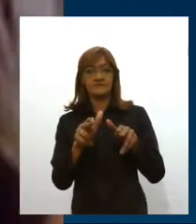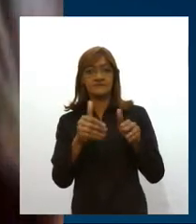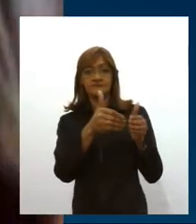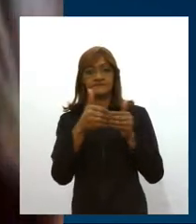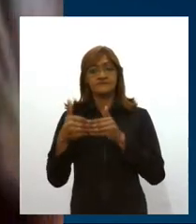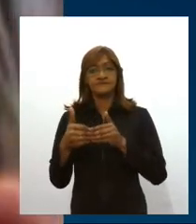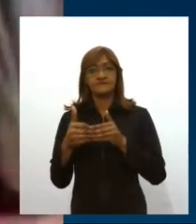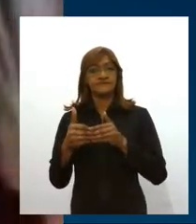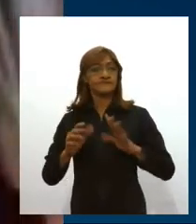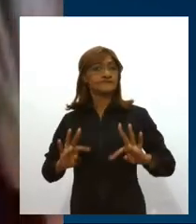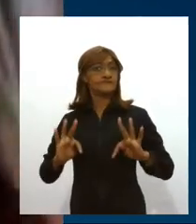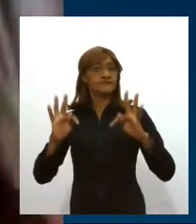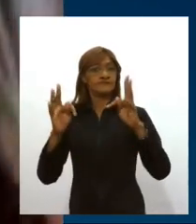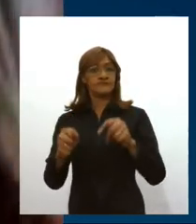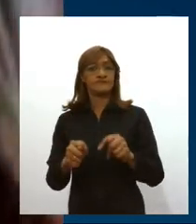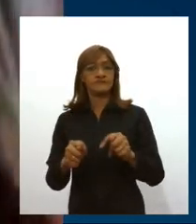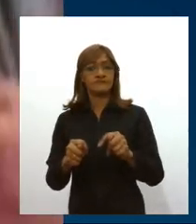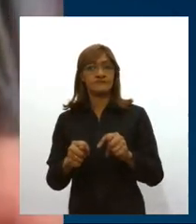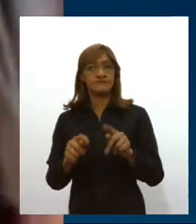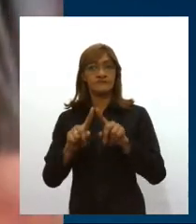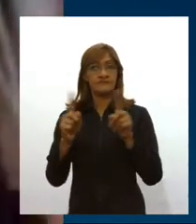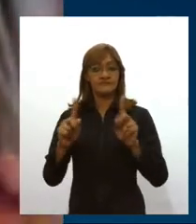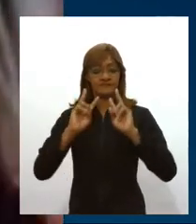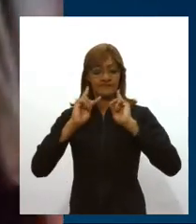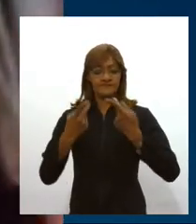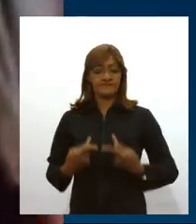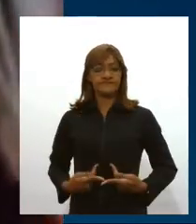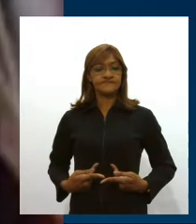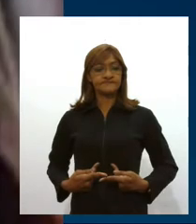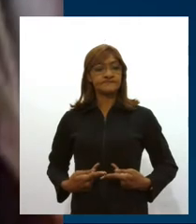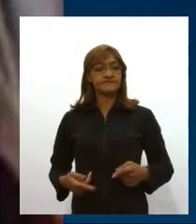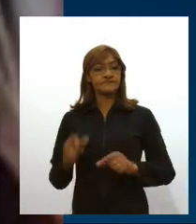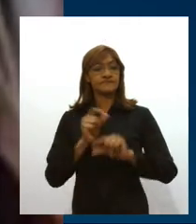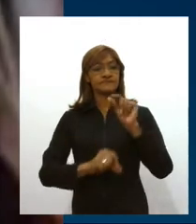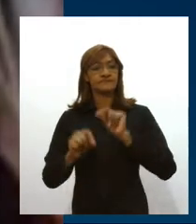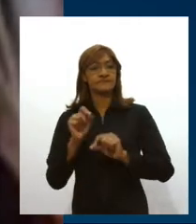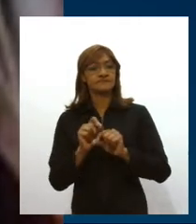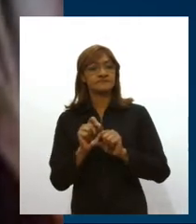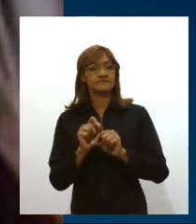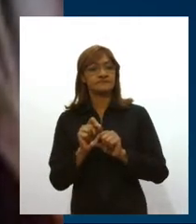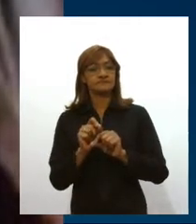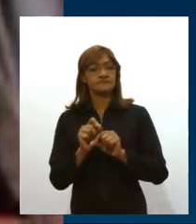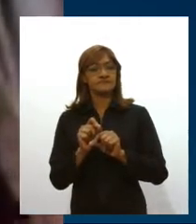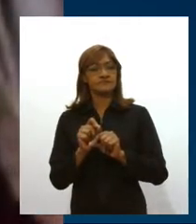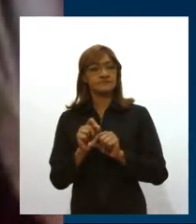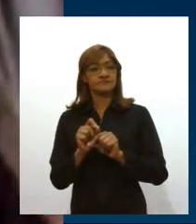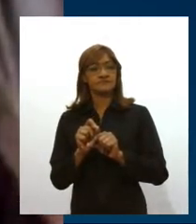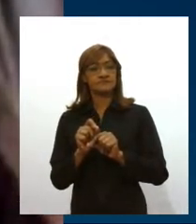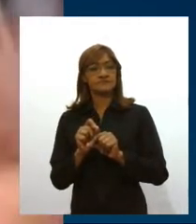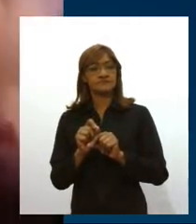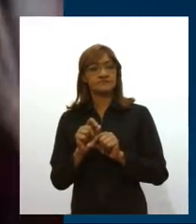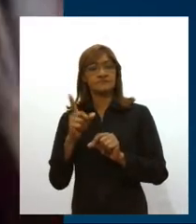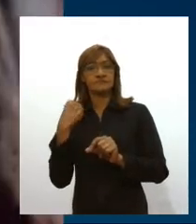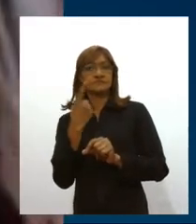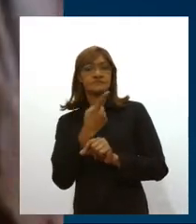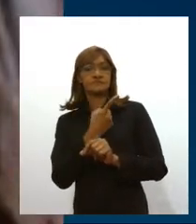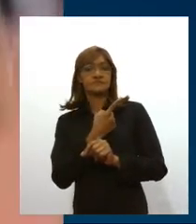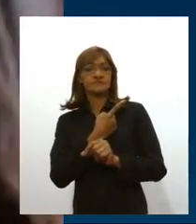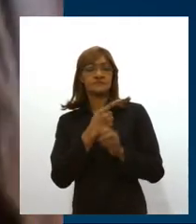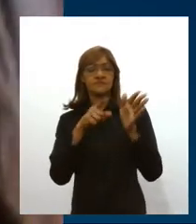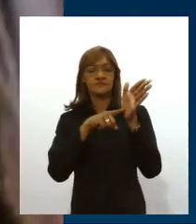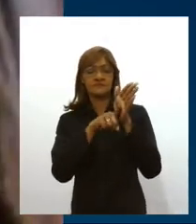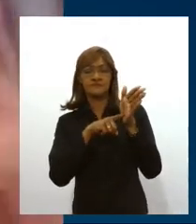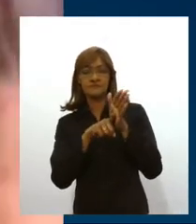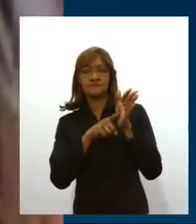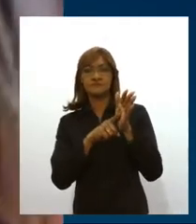grosso modo. Na espécie humana, devido às suas características de a gente se trabalha, a gente estuda, a gente se